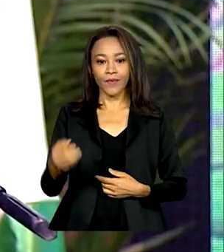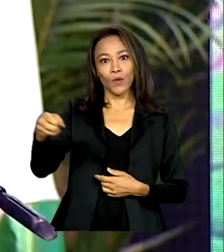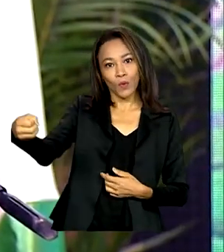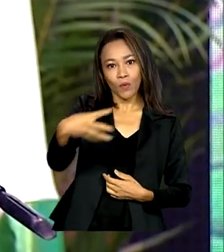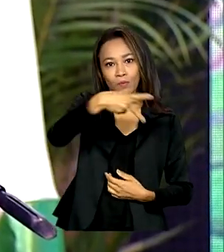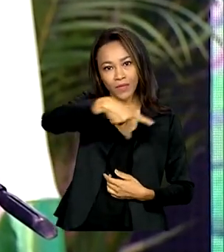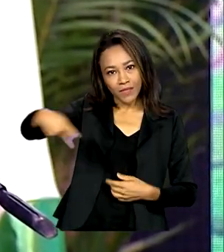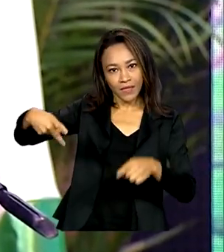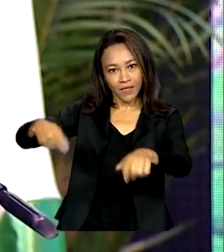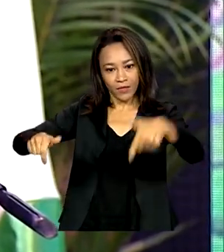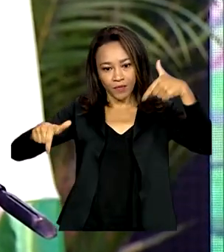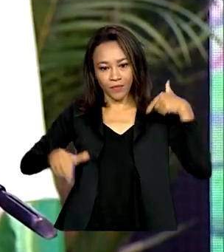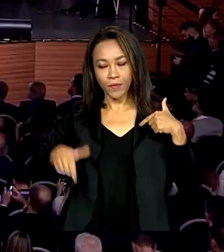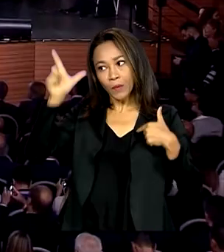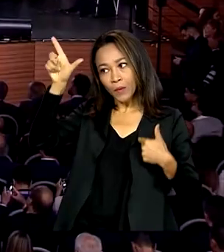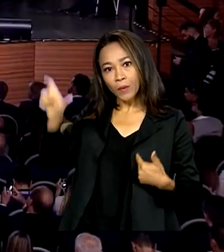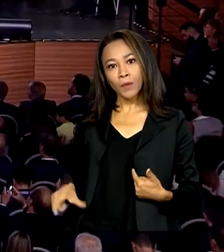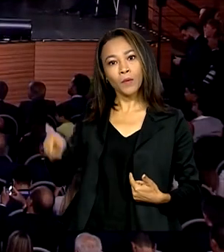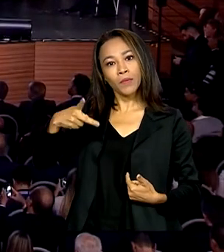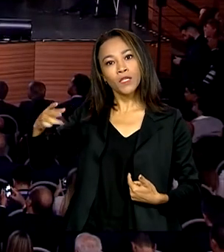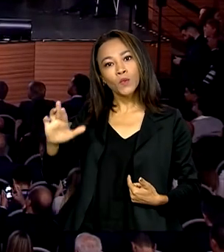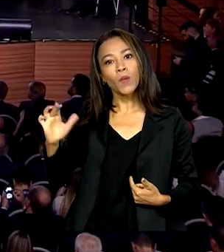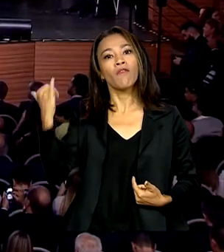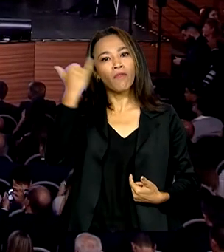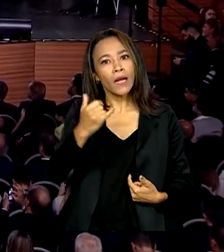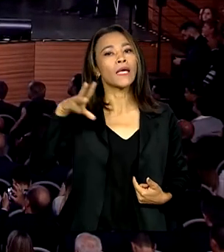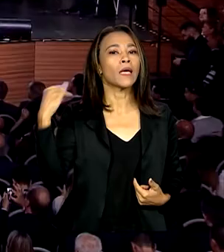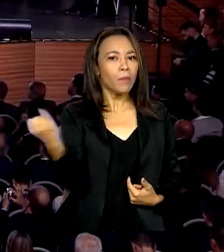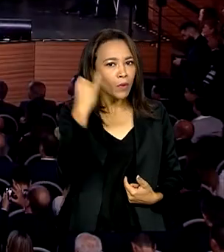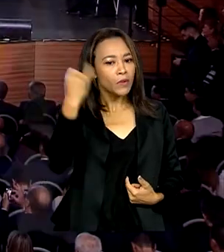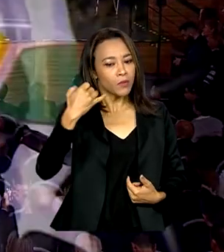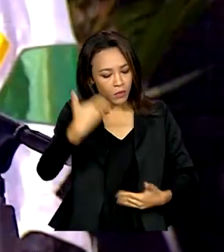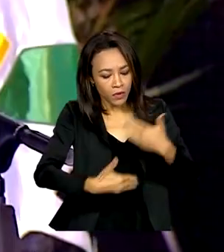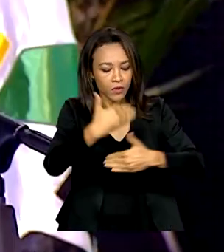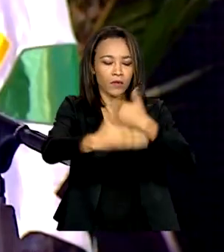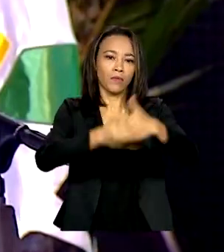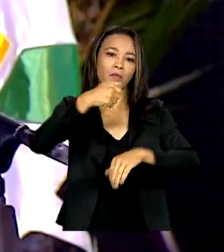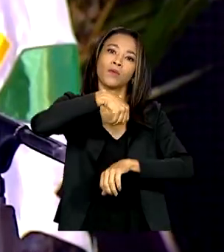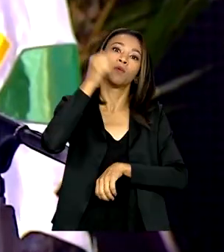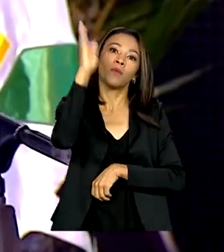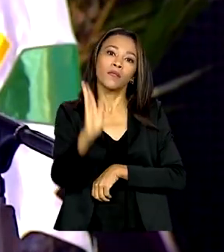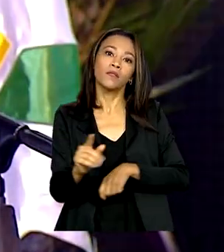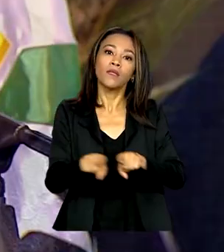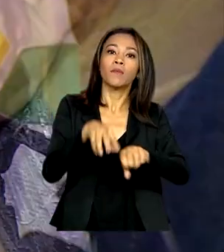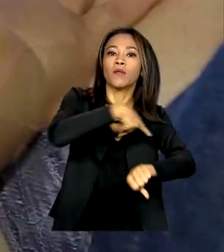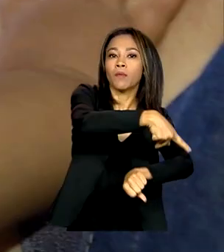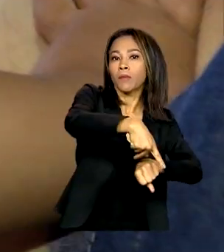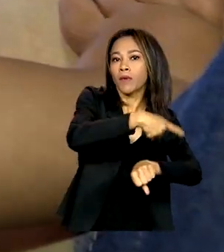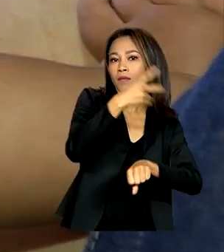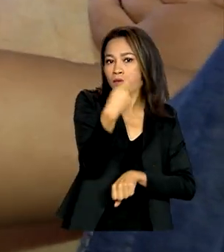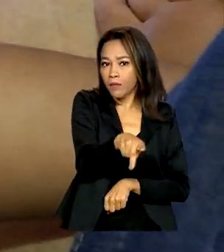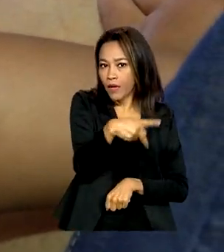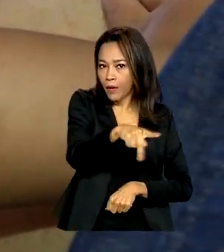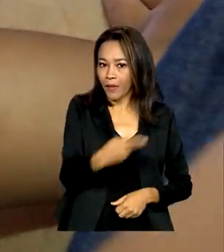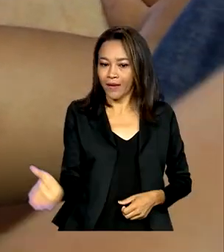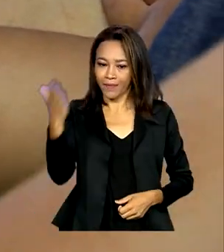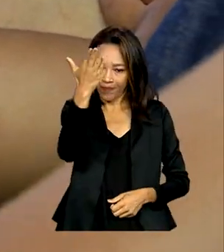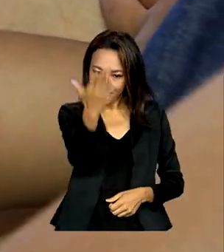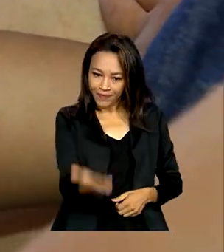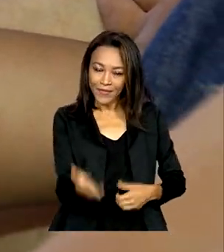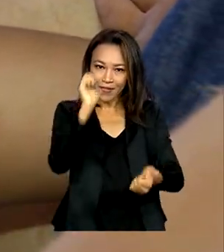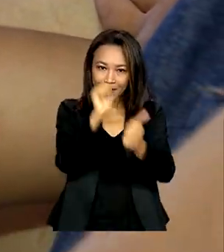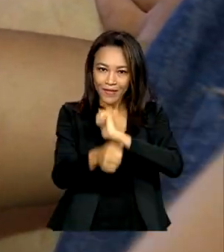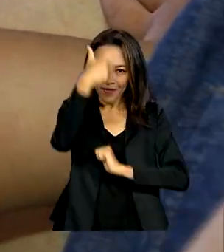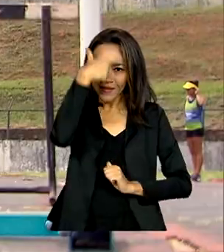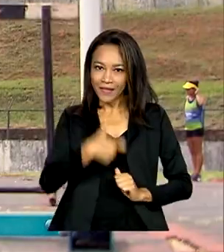presidente Lula afirma que a usina é fundamental para o desenvolvimento do Brasil e do Paraguai. Esportista e mãe, você